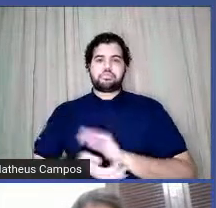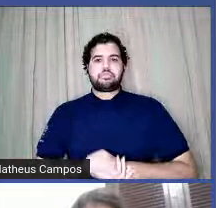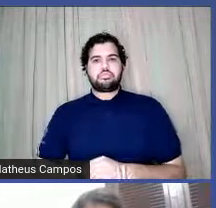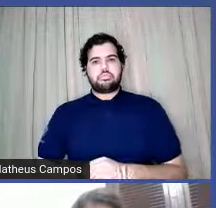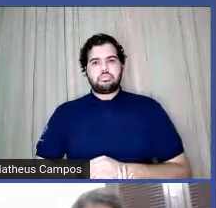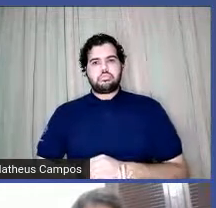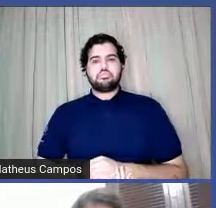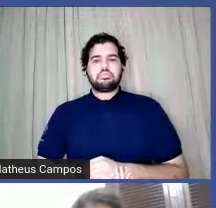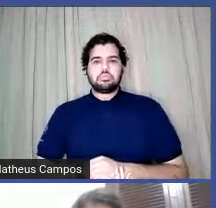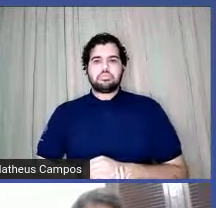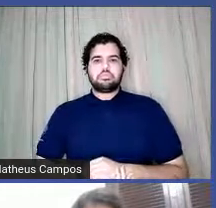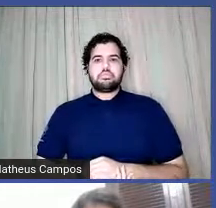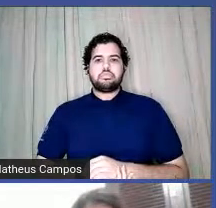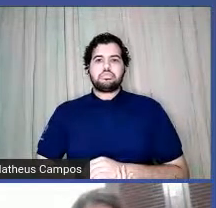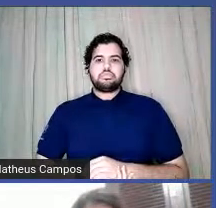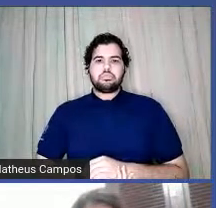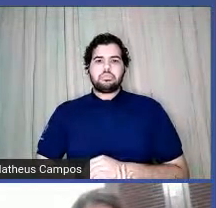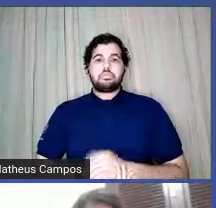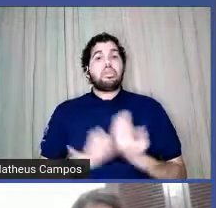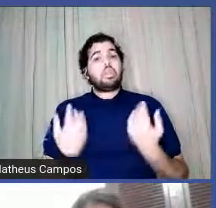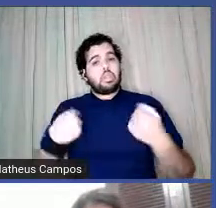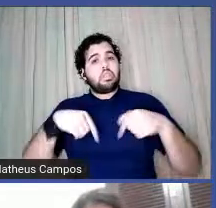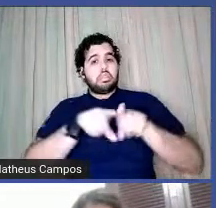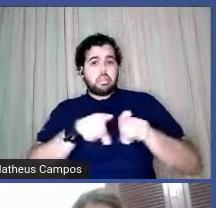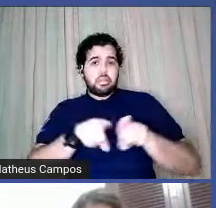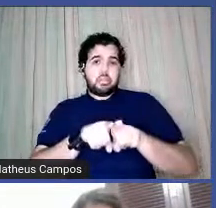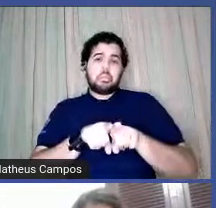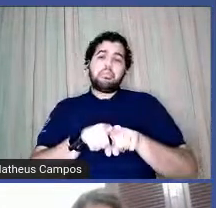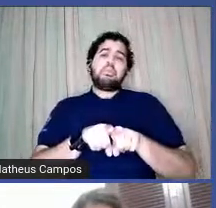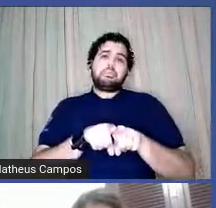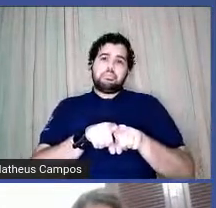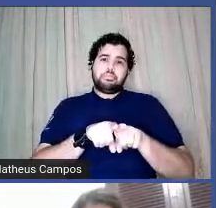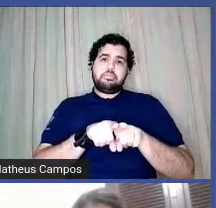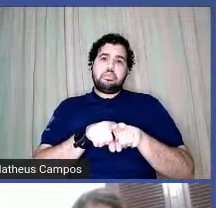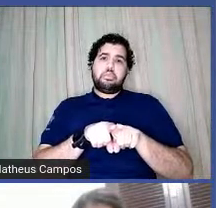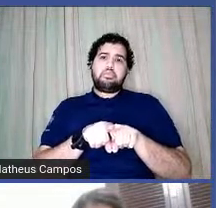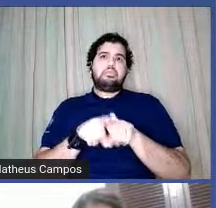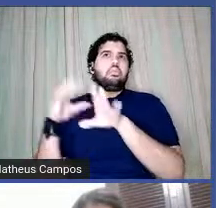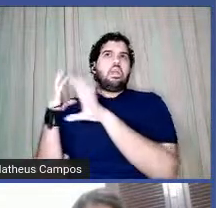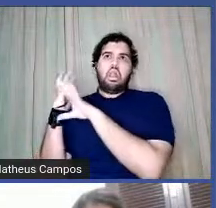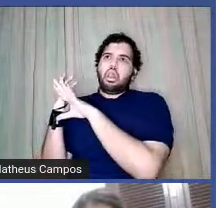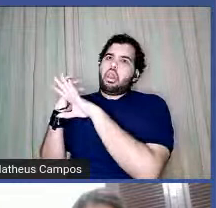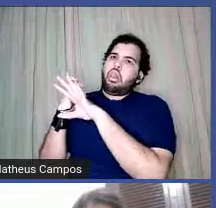e também com a carga gigante de